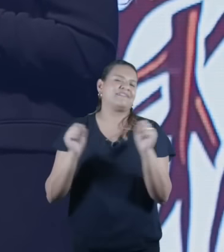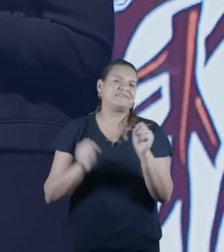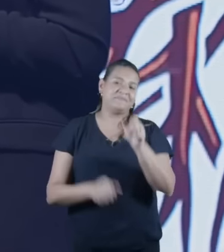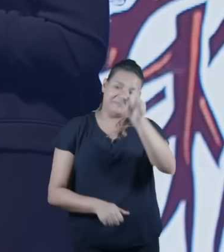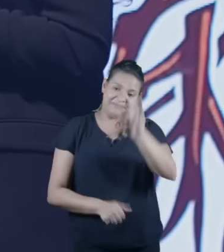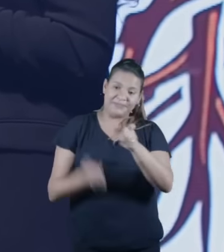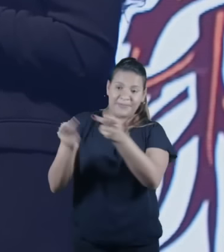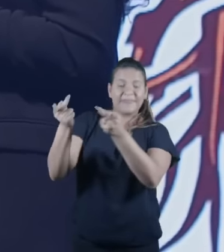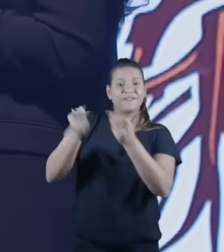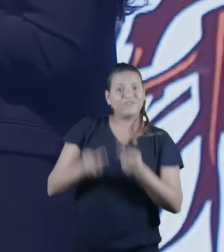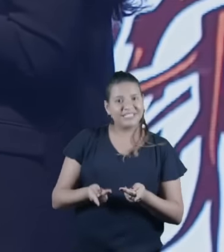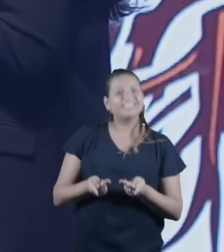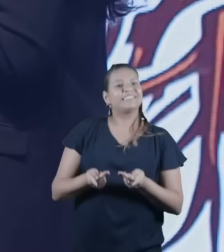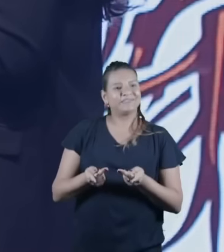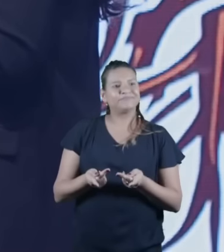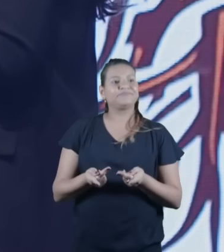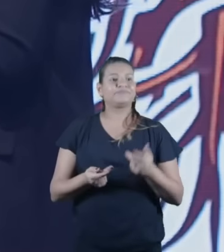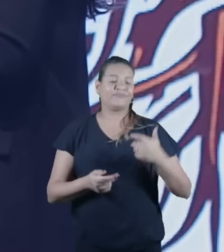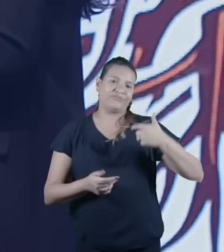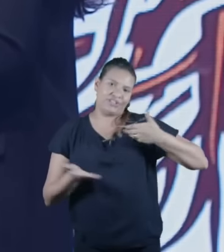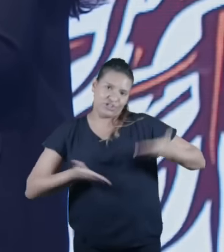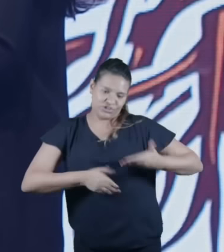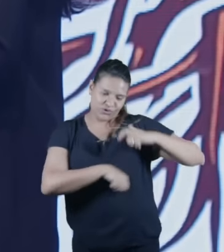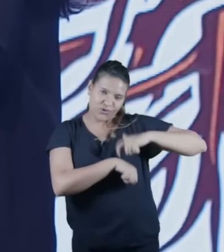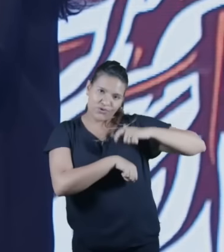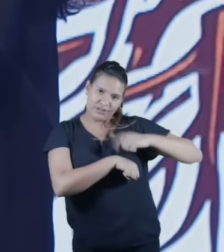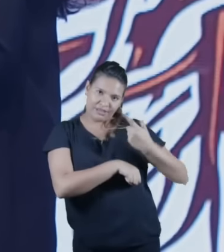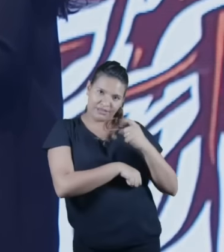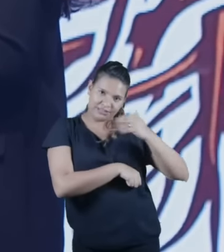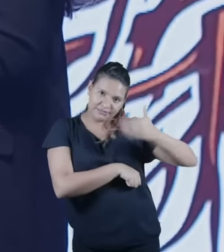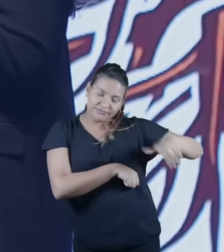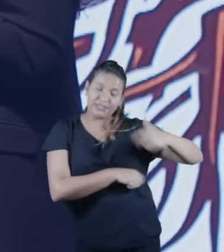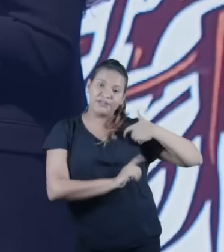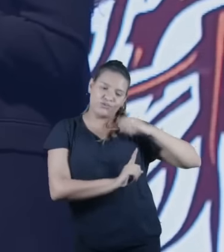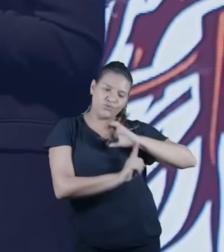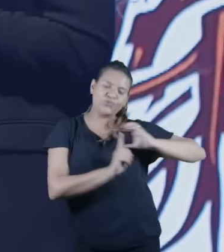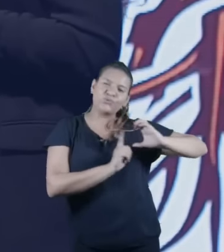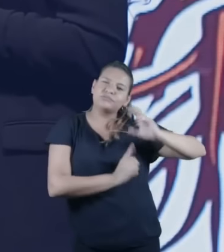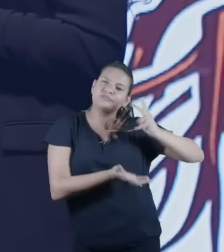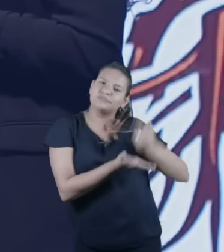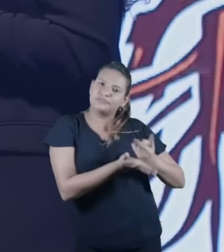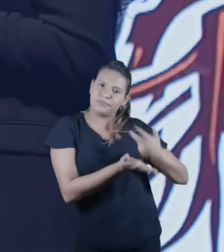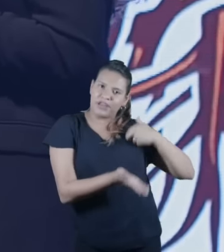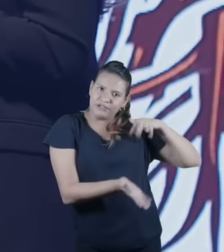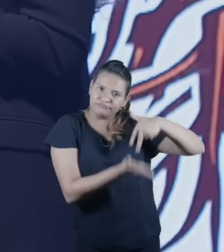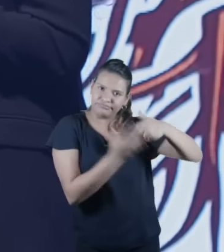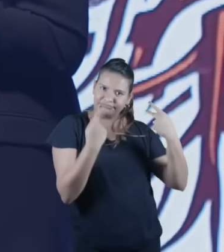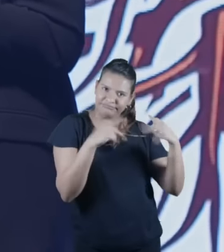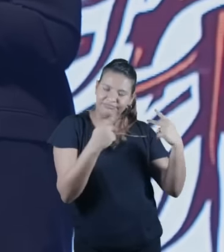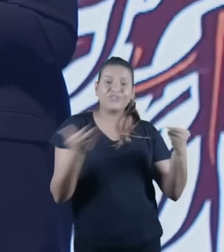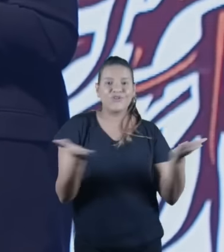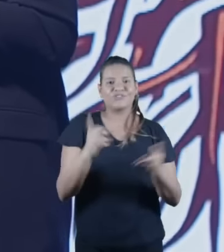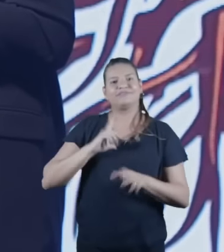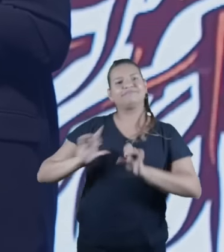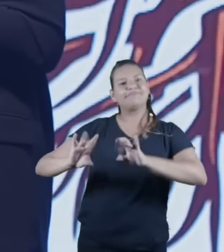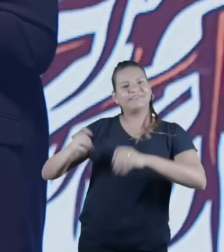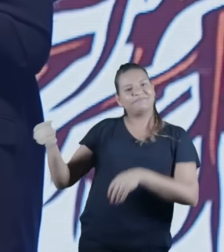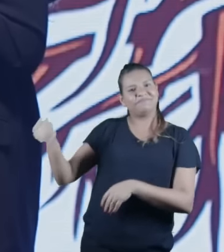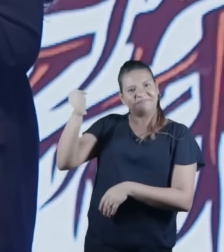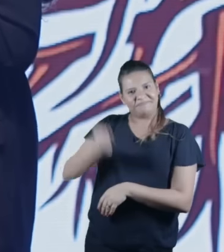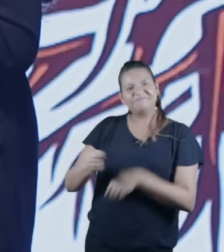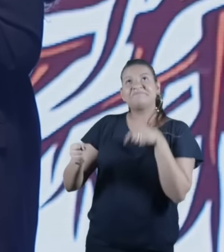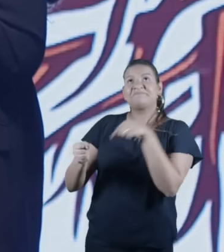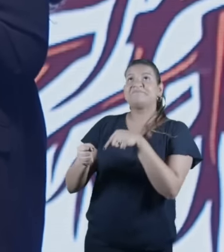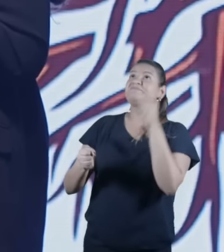Esse é o meu culto, normalmente eu prego esse horário hoje, porque nós estamos recebendo essa figura tão ilustre. Eu preguei às